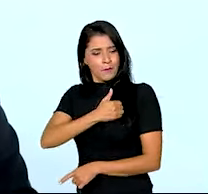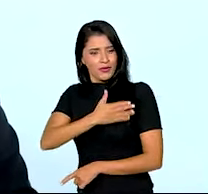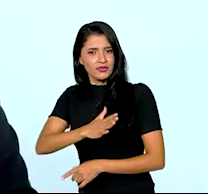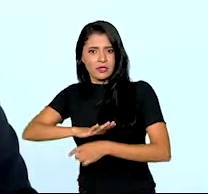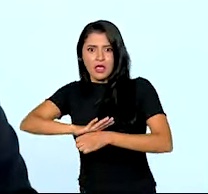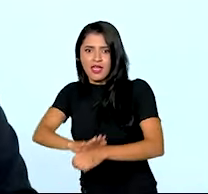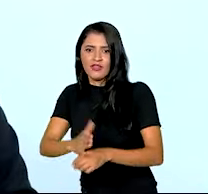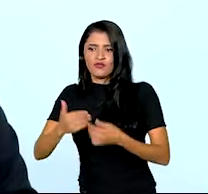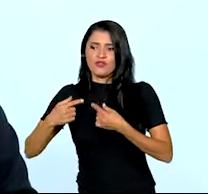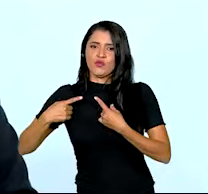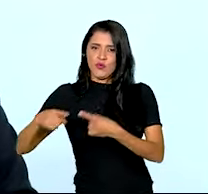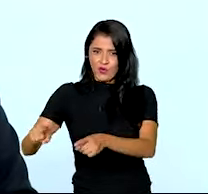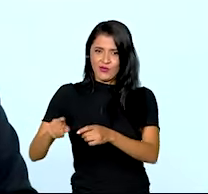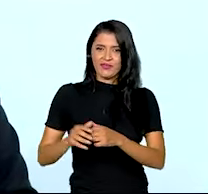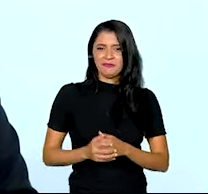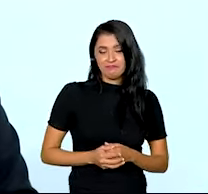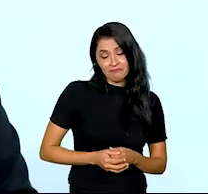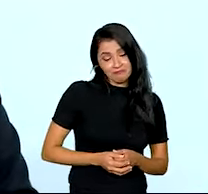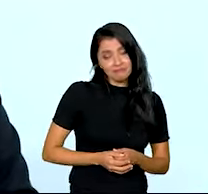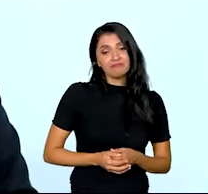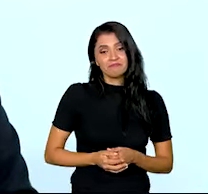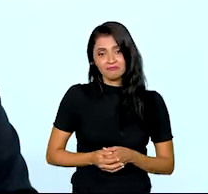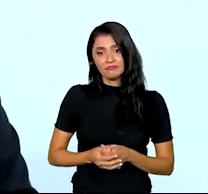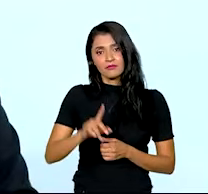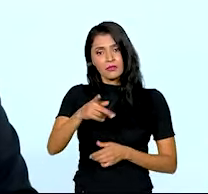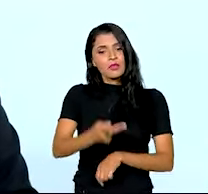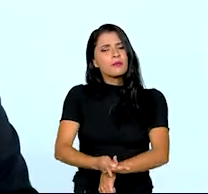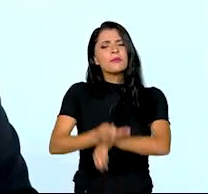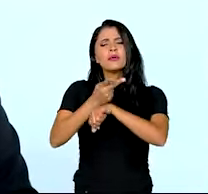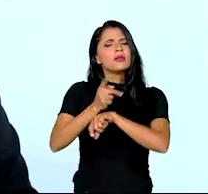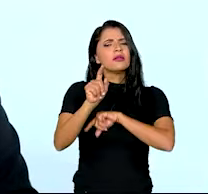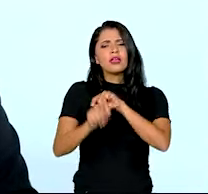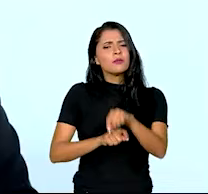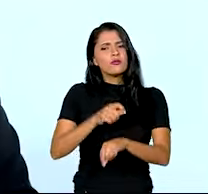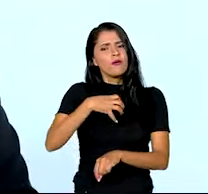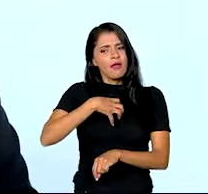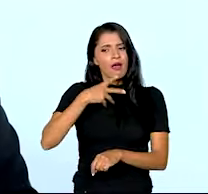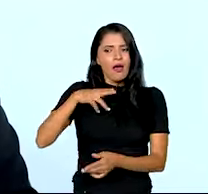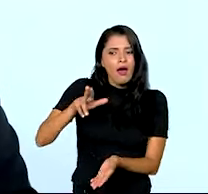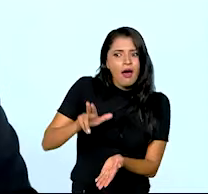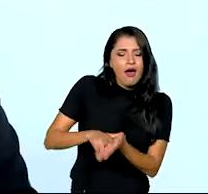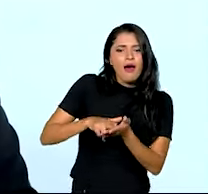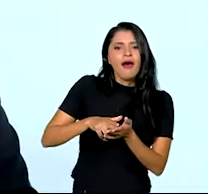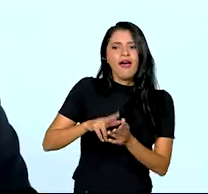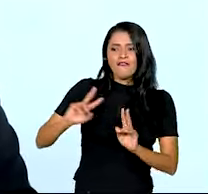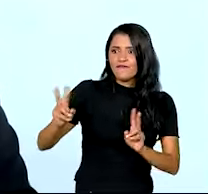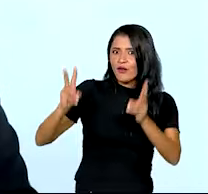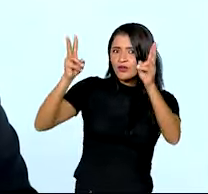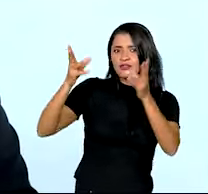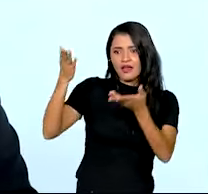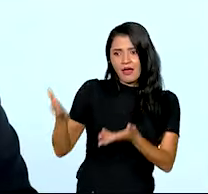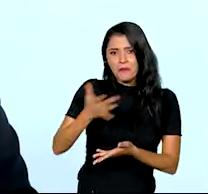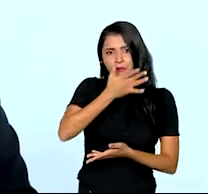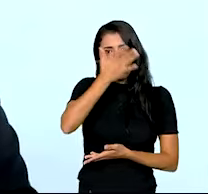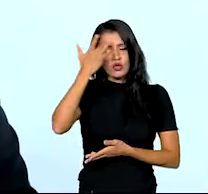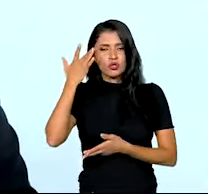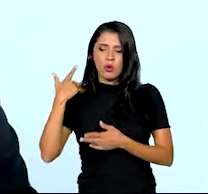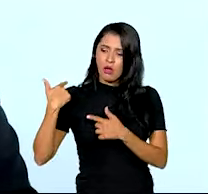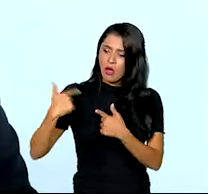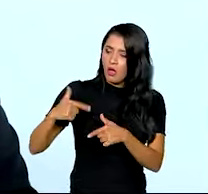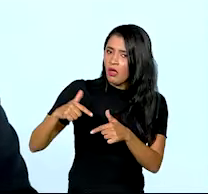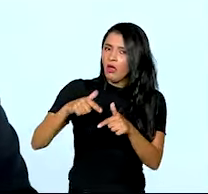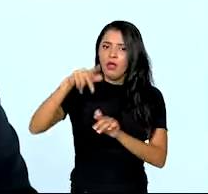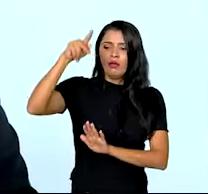contra a discriminação. E esse prêmio é uma forma de reconhecimento daqueles que estão lá com as suas obras,